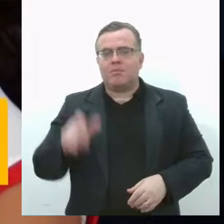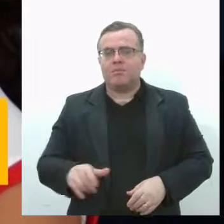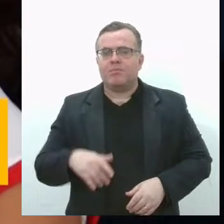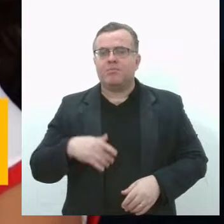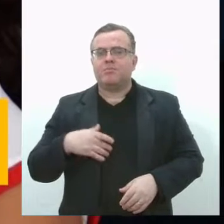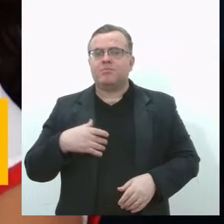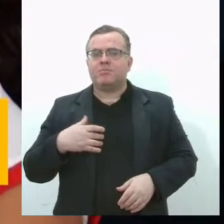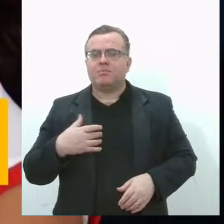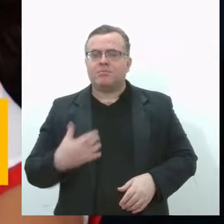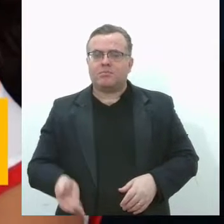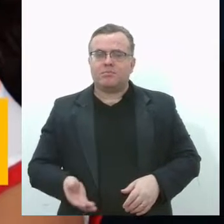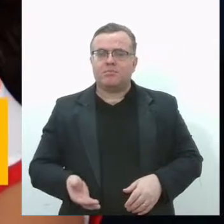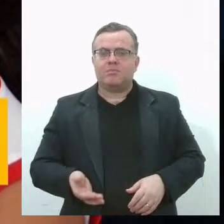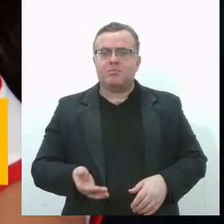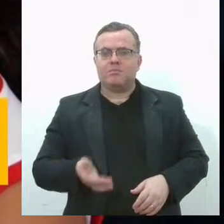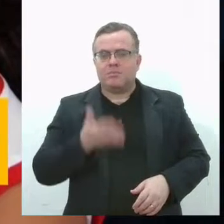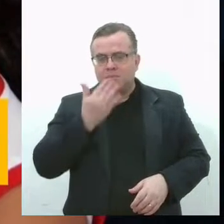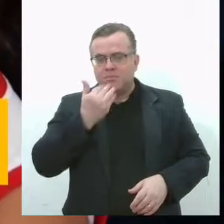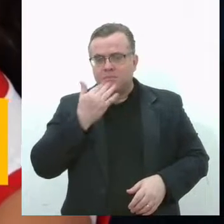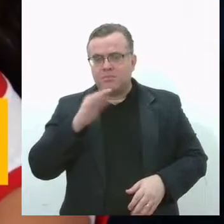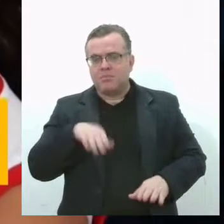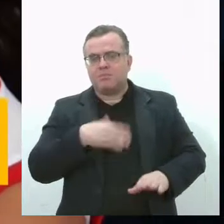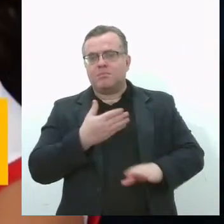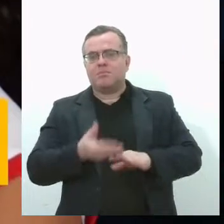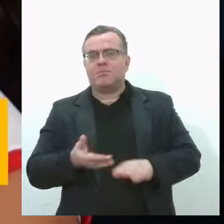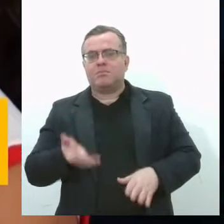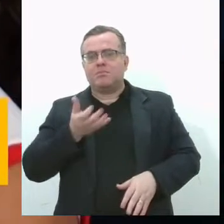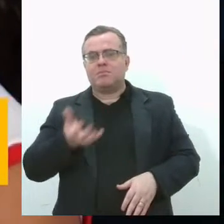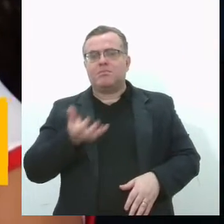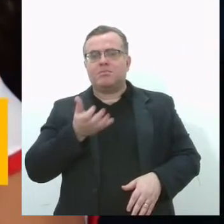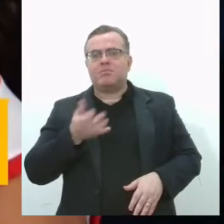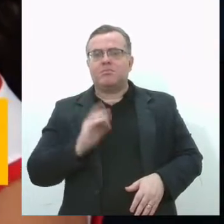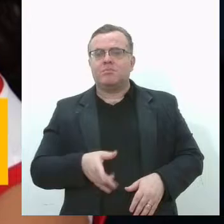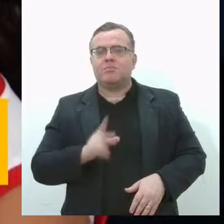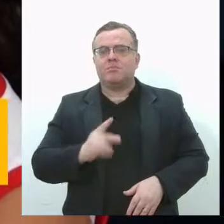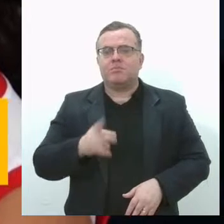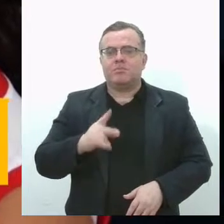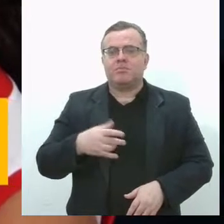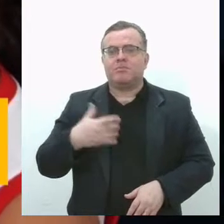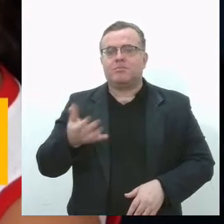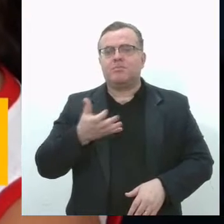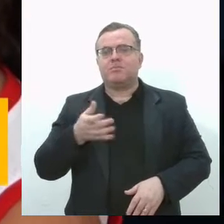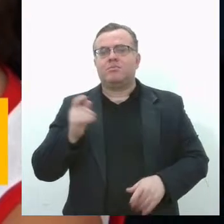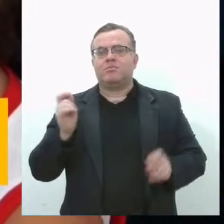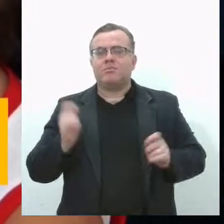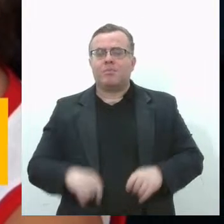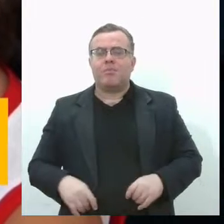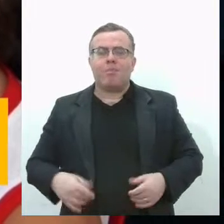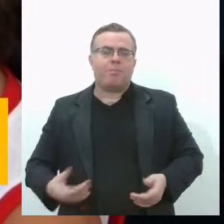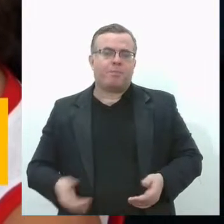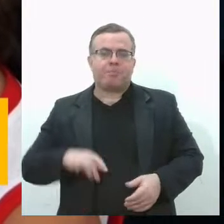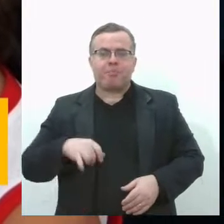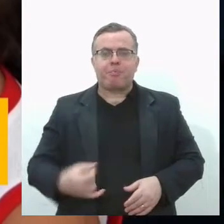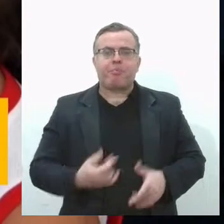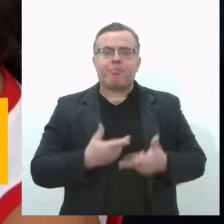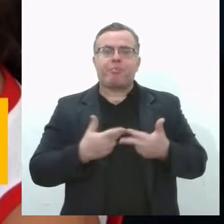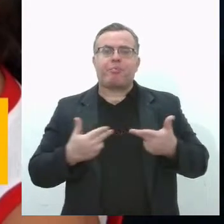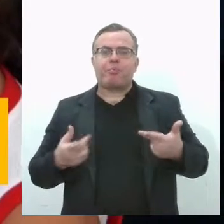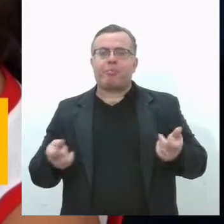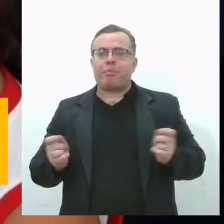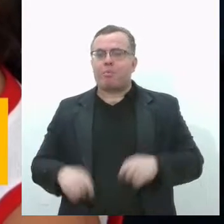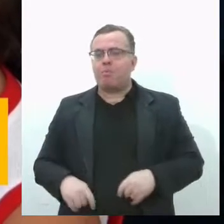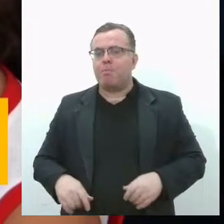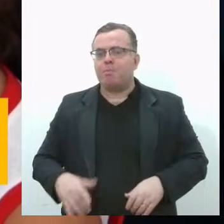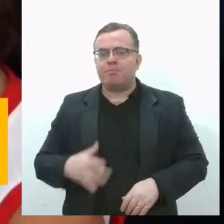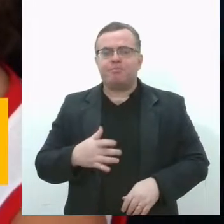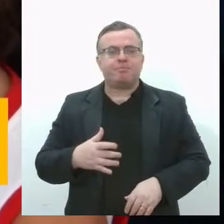durante o dia. Ela toda hora queria comer, toda hora ela queria beliscar alguma coisa, e não era saudável